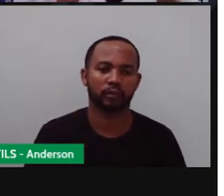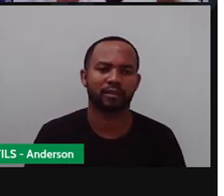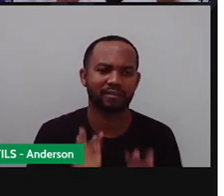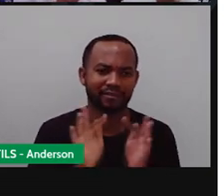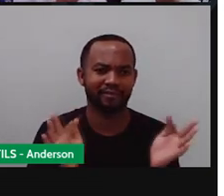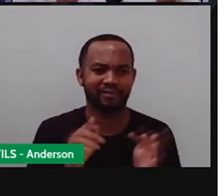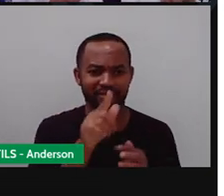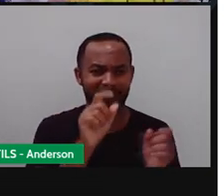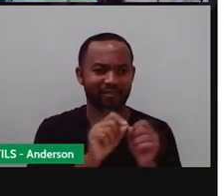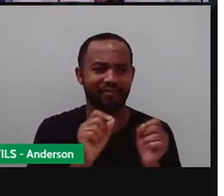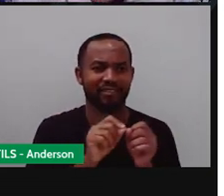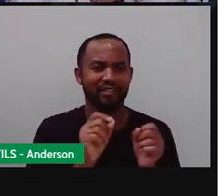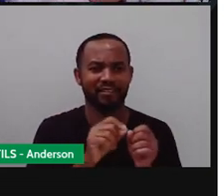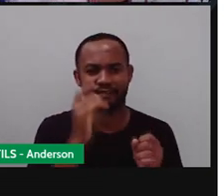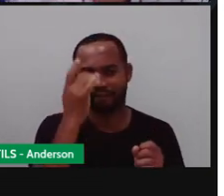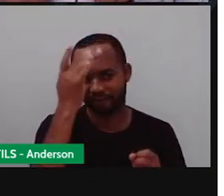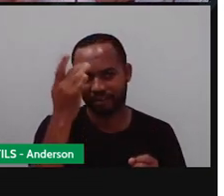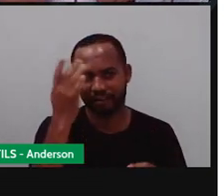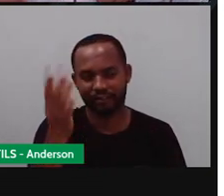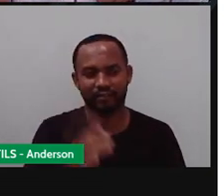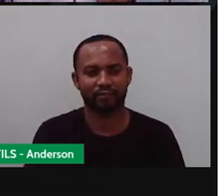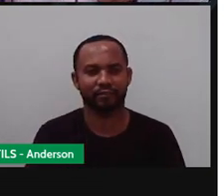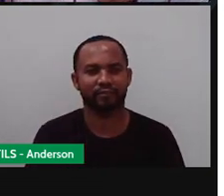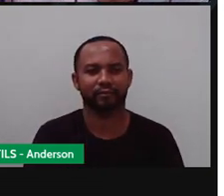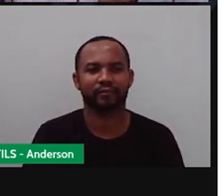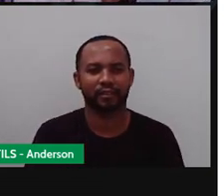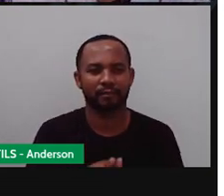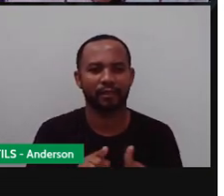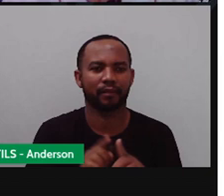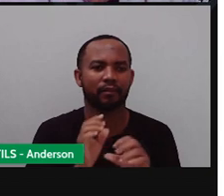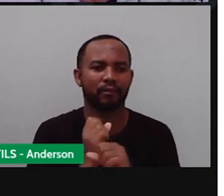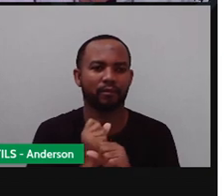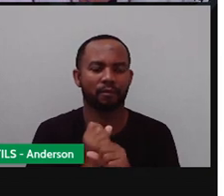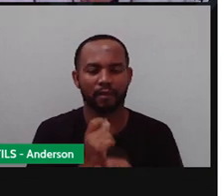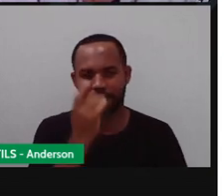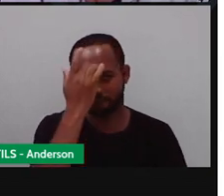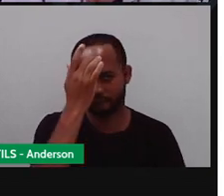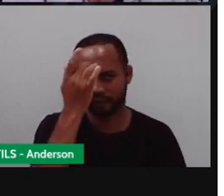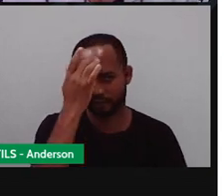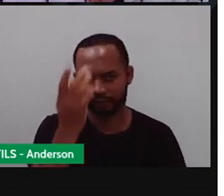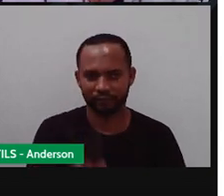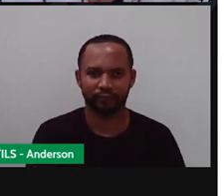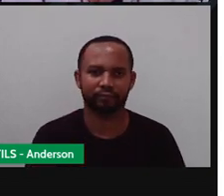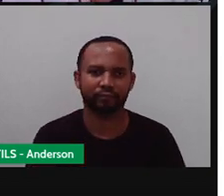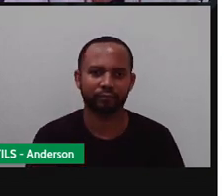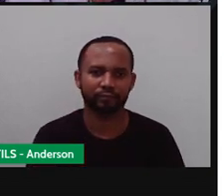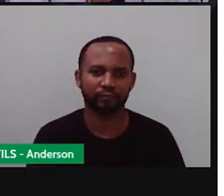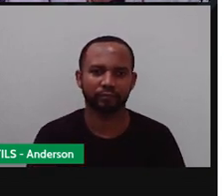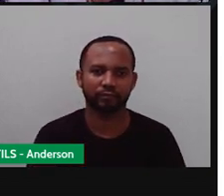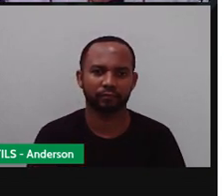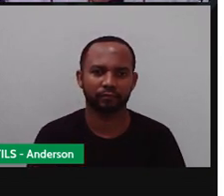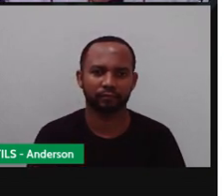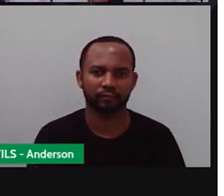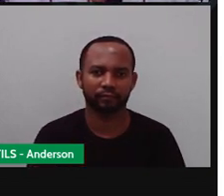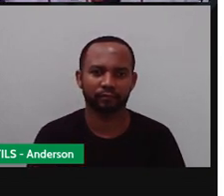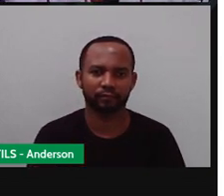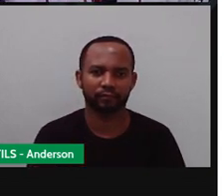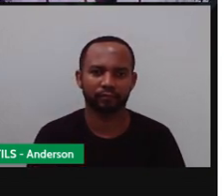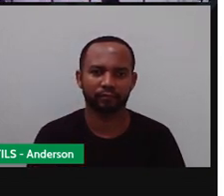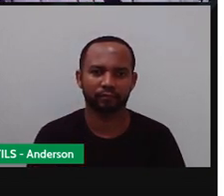simplesinha. E que você pode utilizar para fazer contas. Fácil, fácil, fácil. Vamos lá.